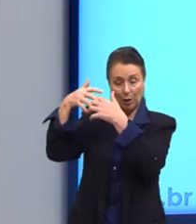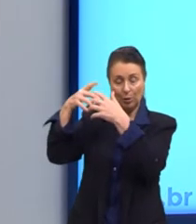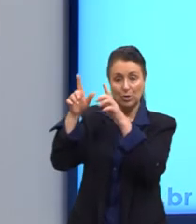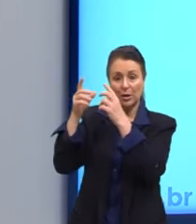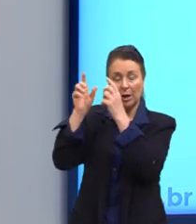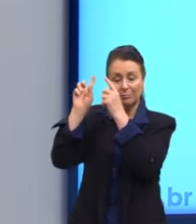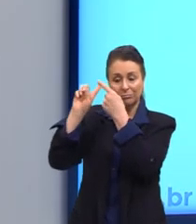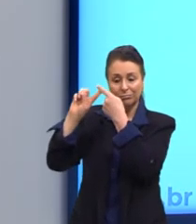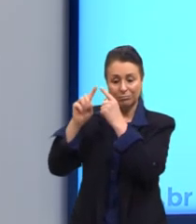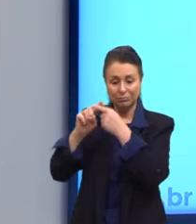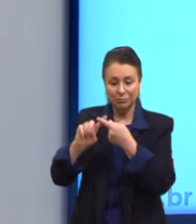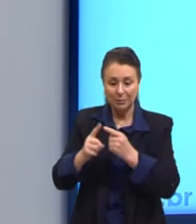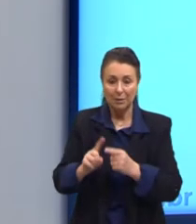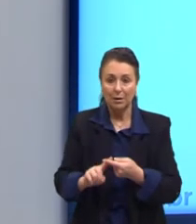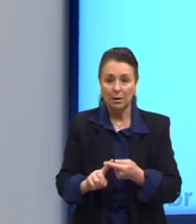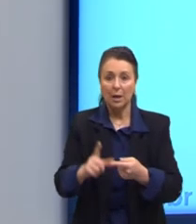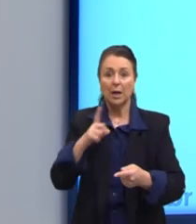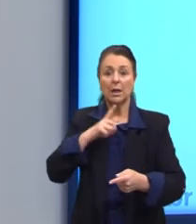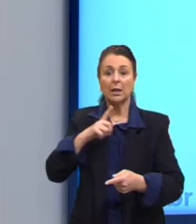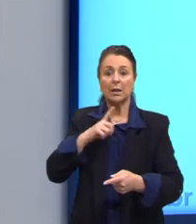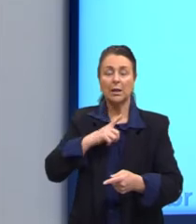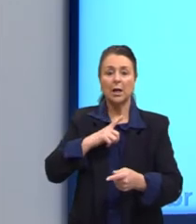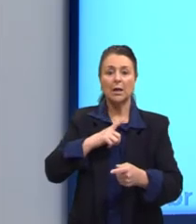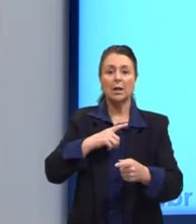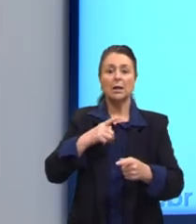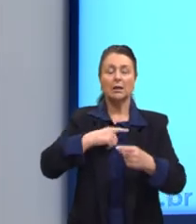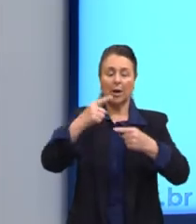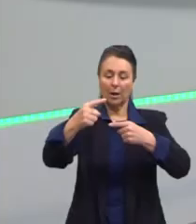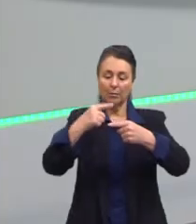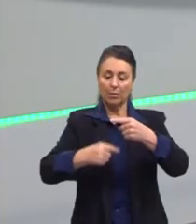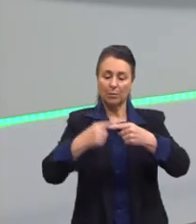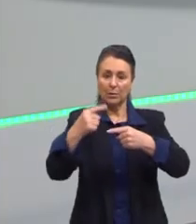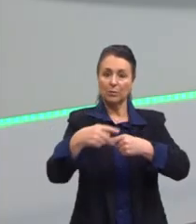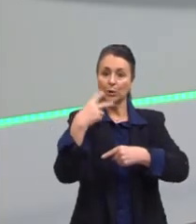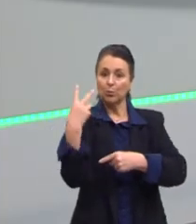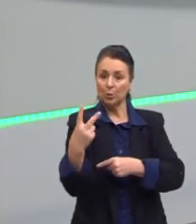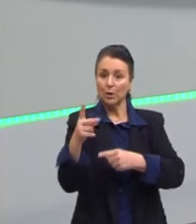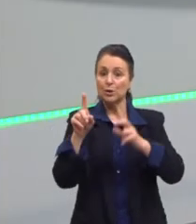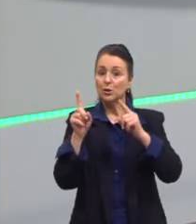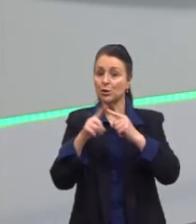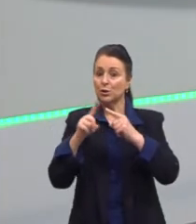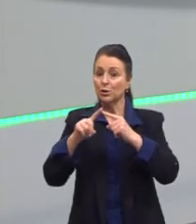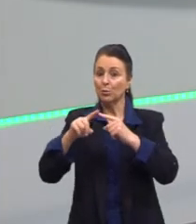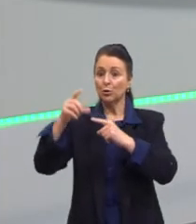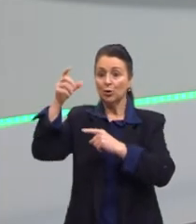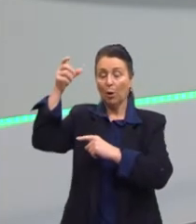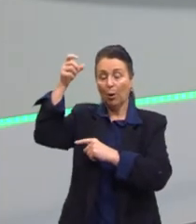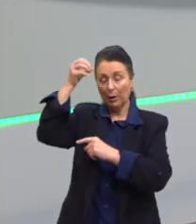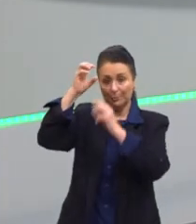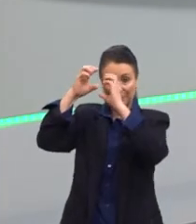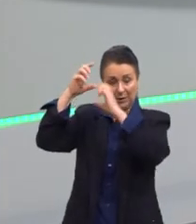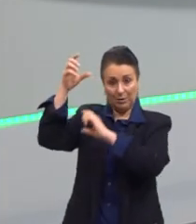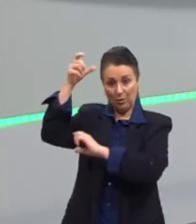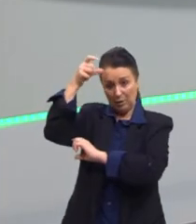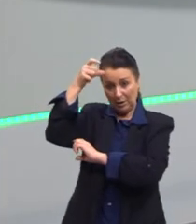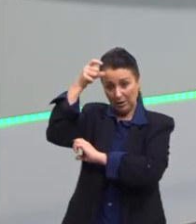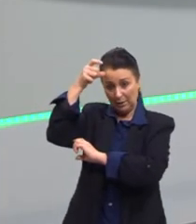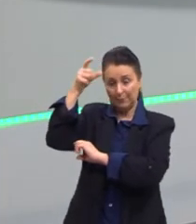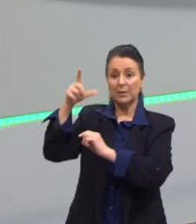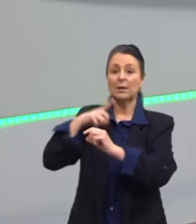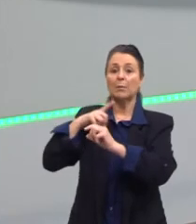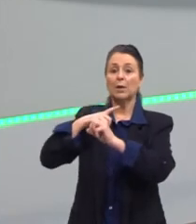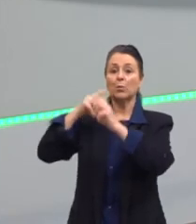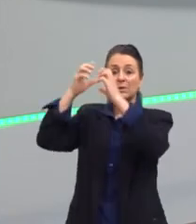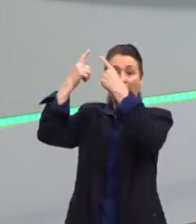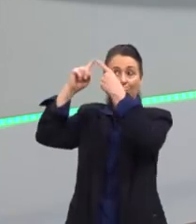artificial, a lógica simbólica e a proporcional. Turma, essas duas lógicas, duas formas de lógica são formas de lógica e que são usados símbolos.